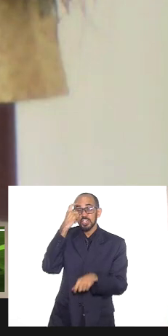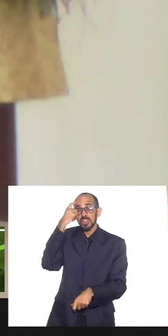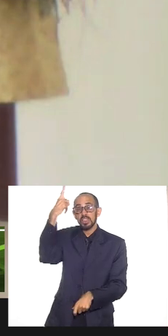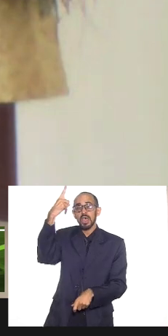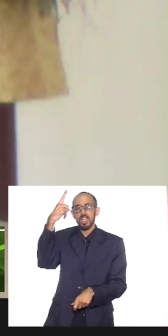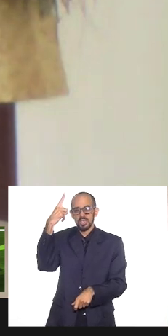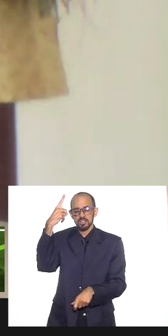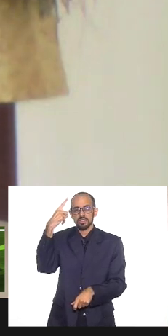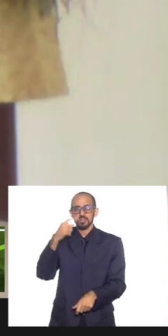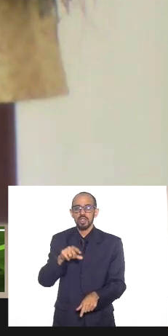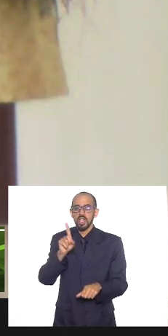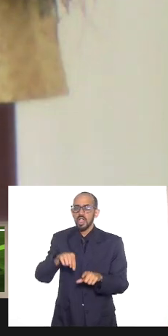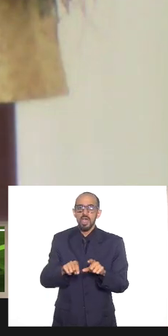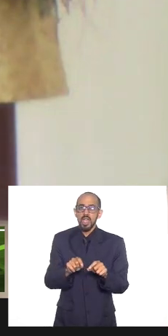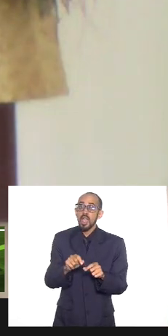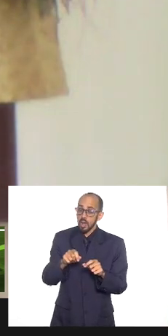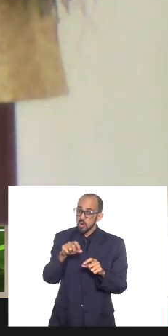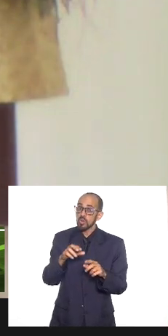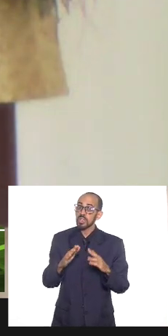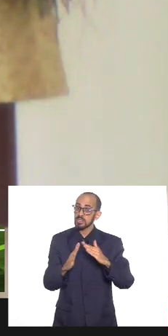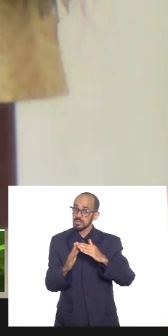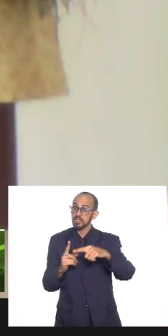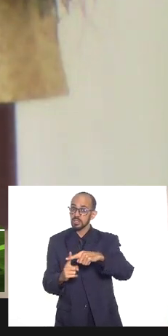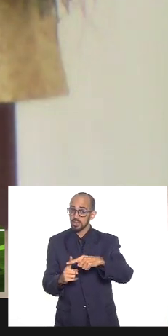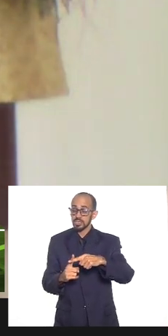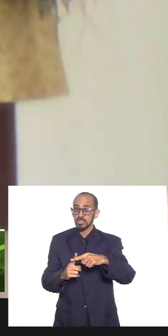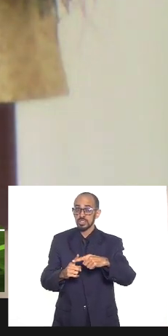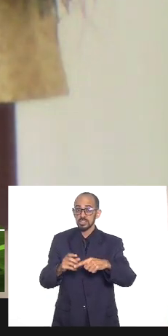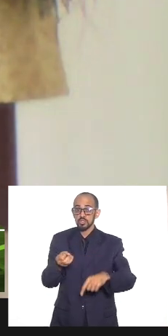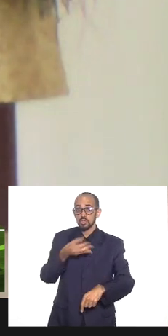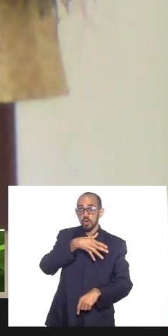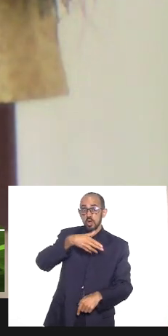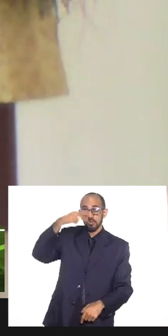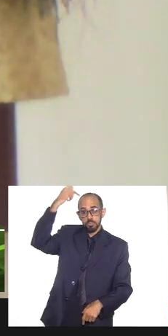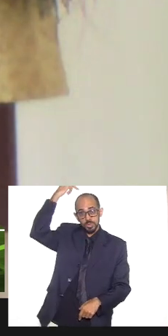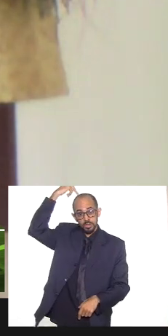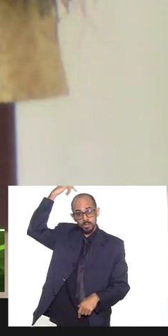isso que as igrejas, por exemplo, neopentecostais